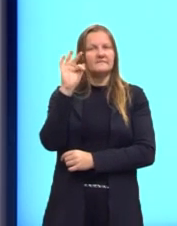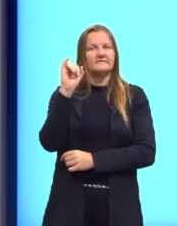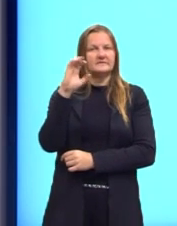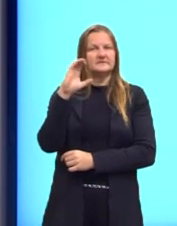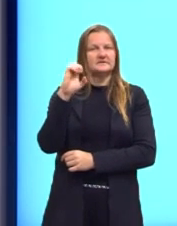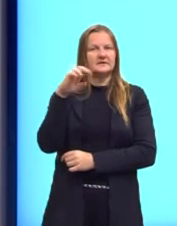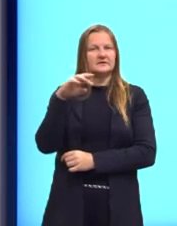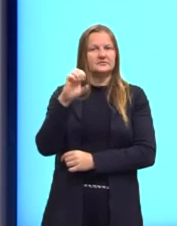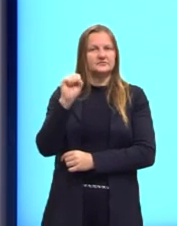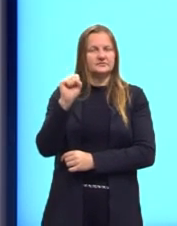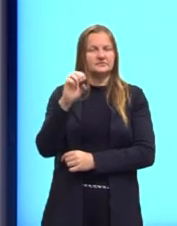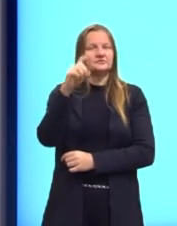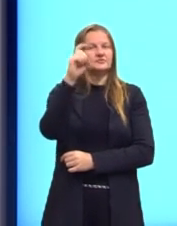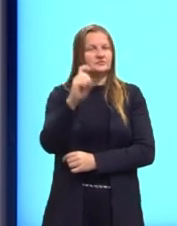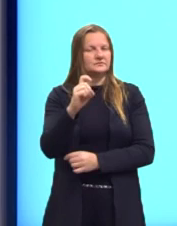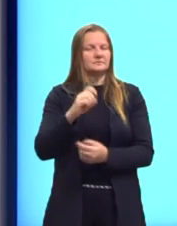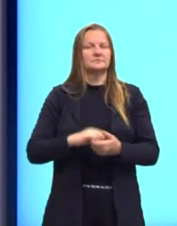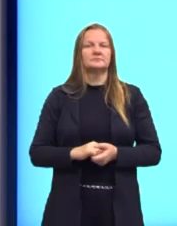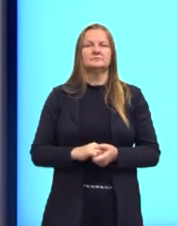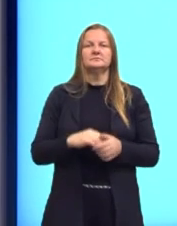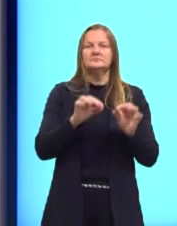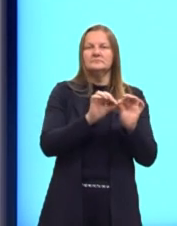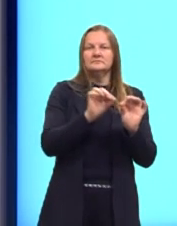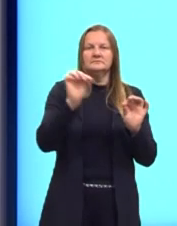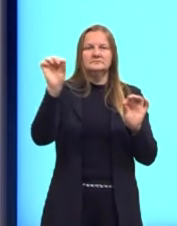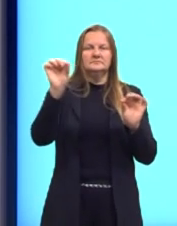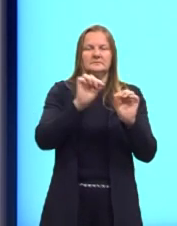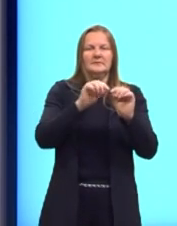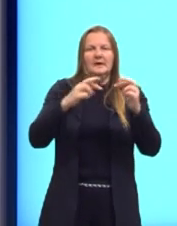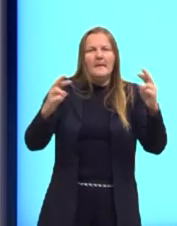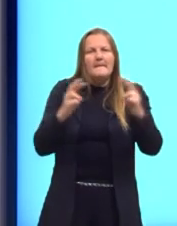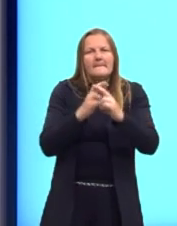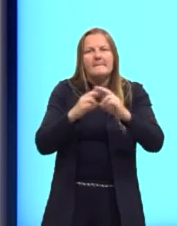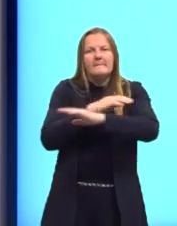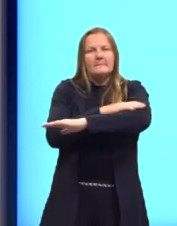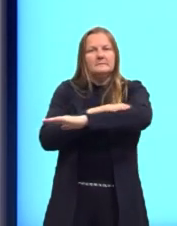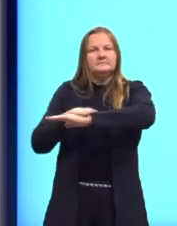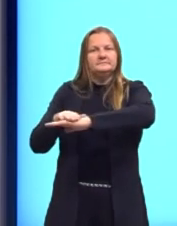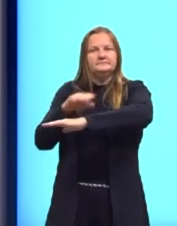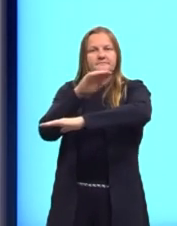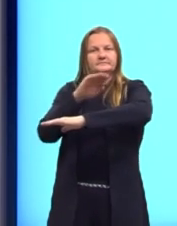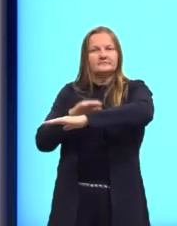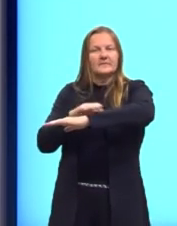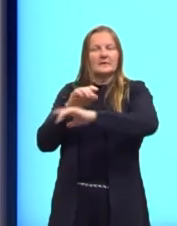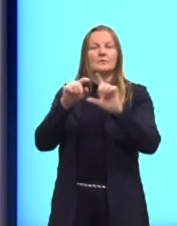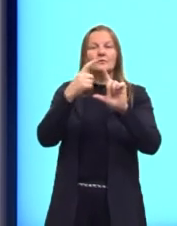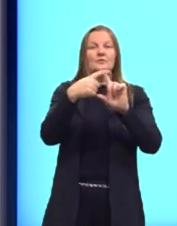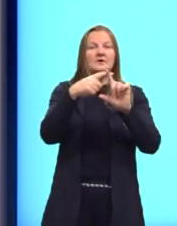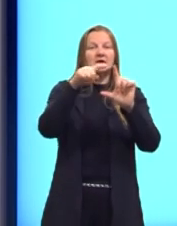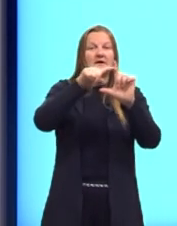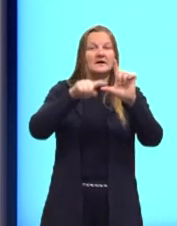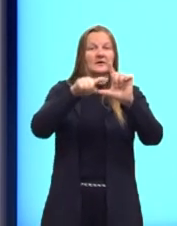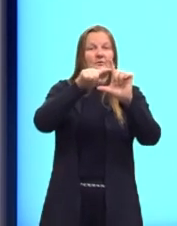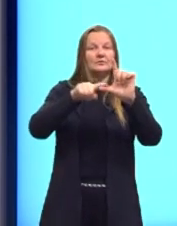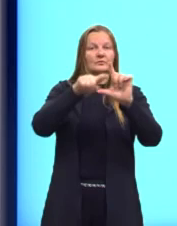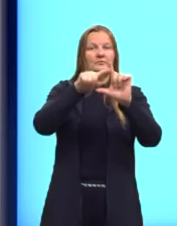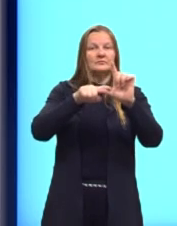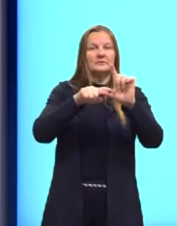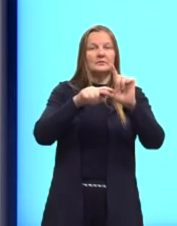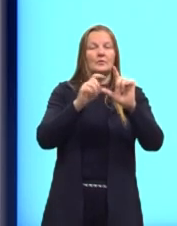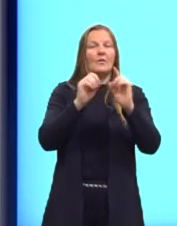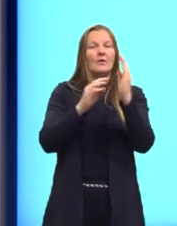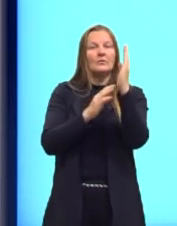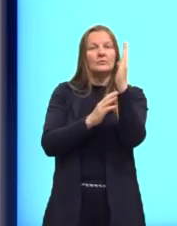x, né? Esse coeficiente A, ele pode ser chamado de coeficiente angular, porque ele vai determinar a